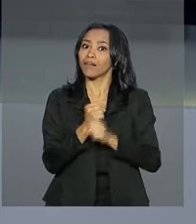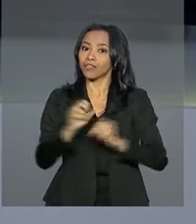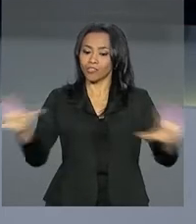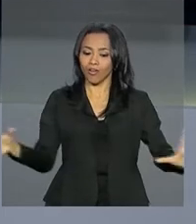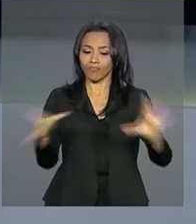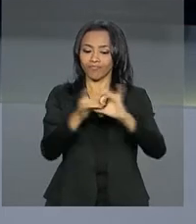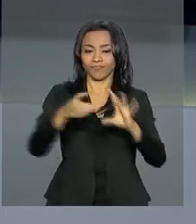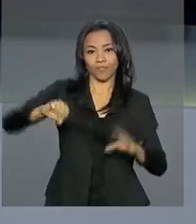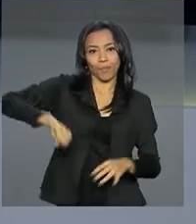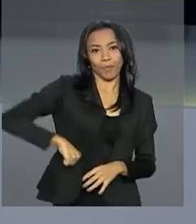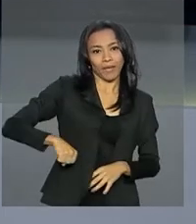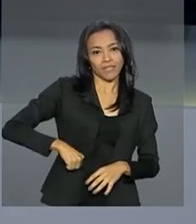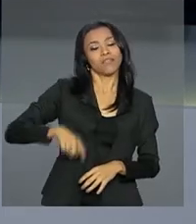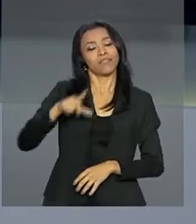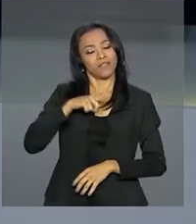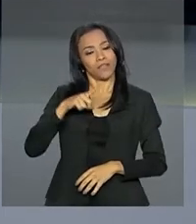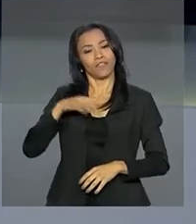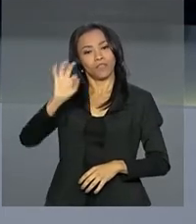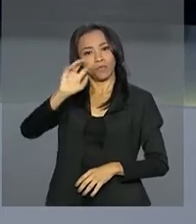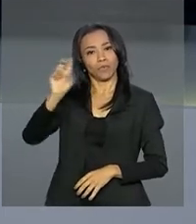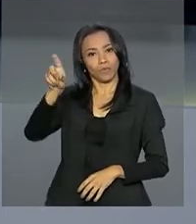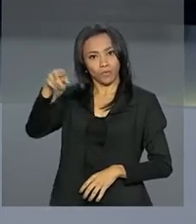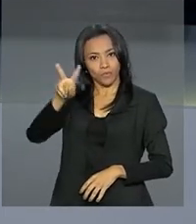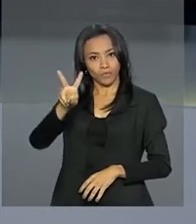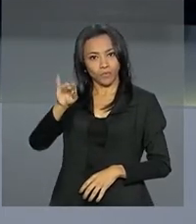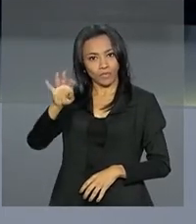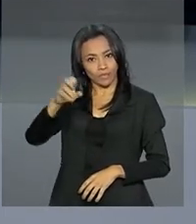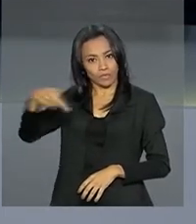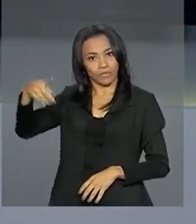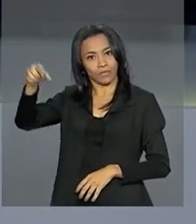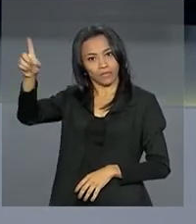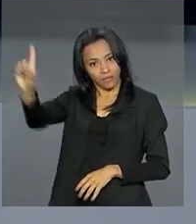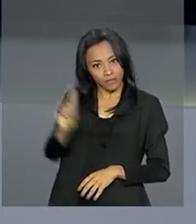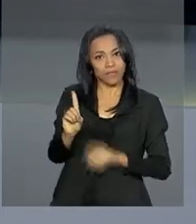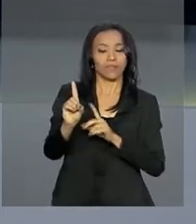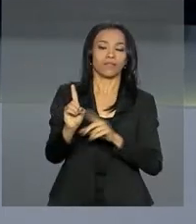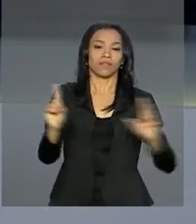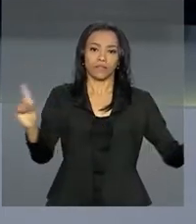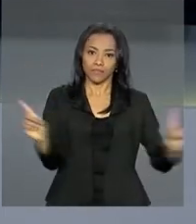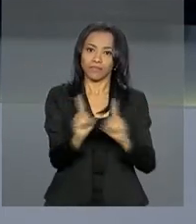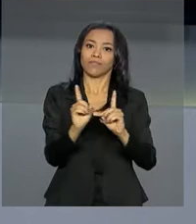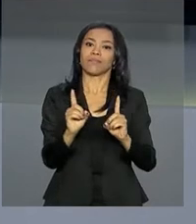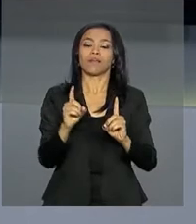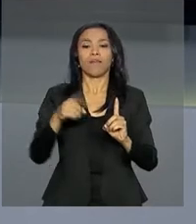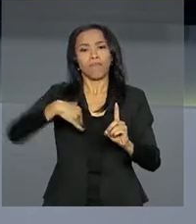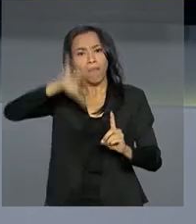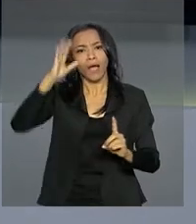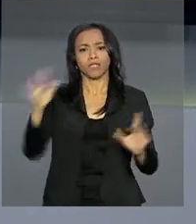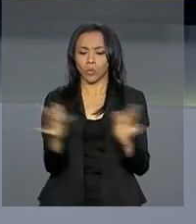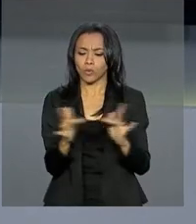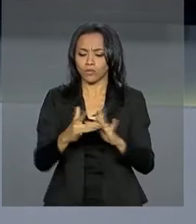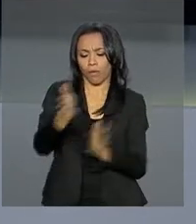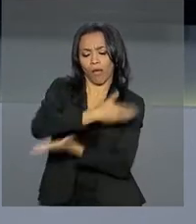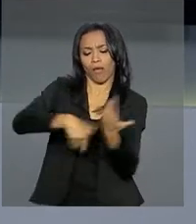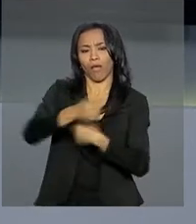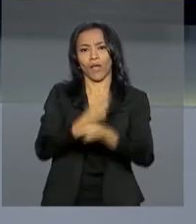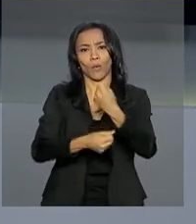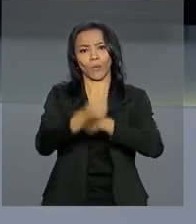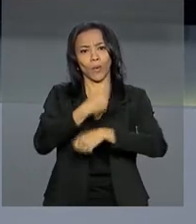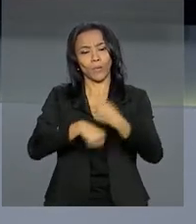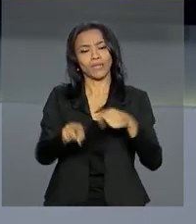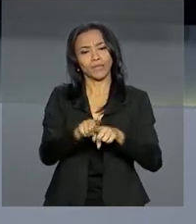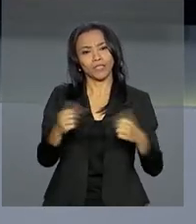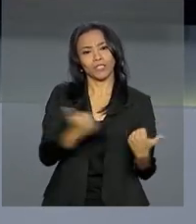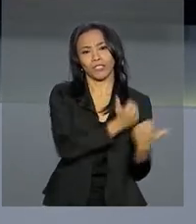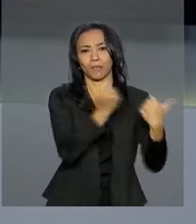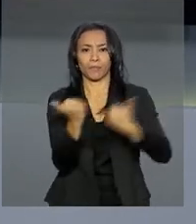esteve com o presidente Michel Temer. A intenção é reforçar os laços entre os dois países, aumentar as relações econômicas e também de